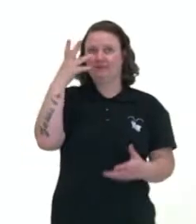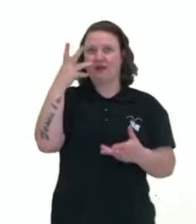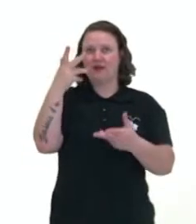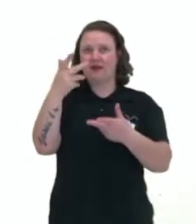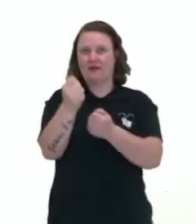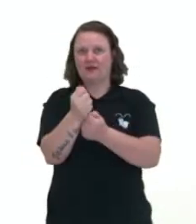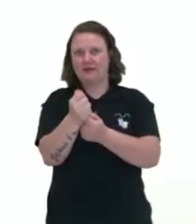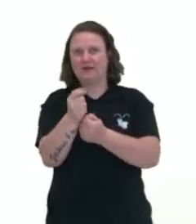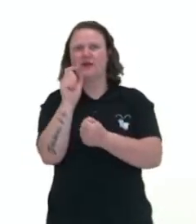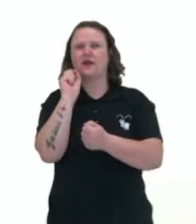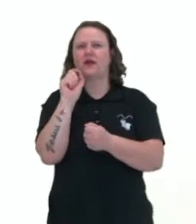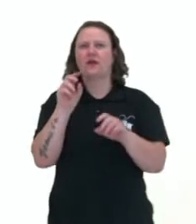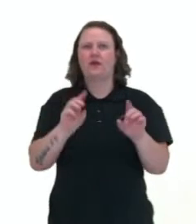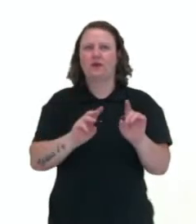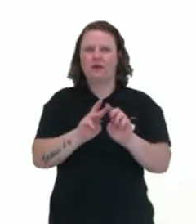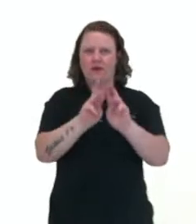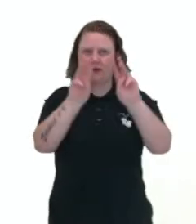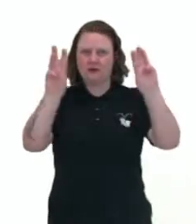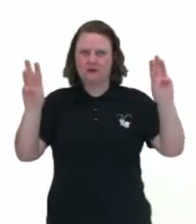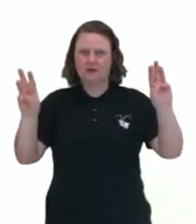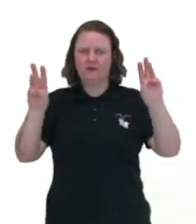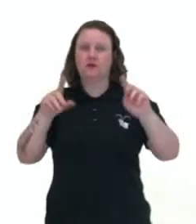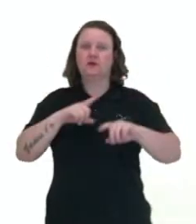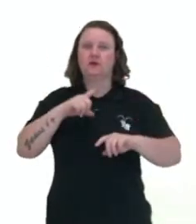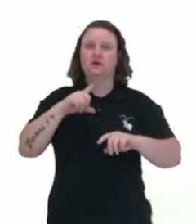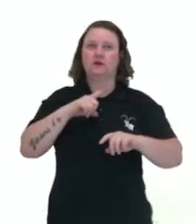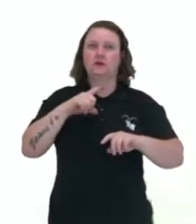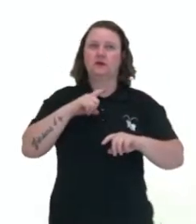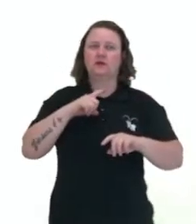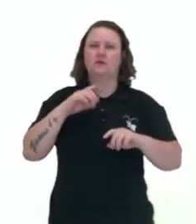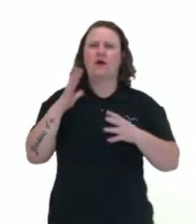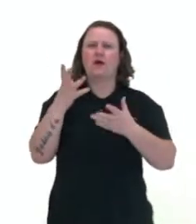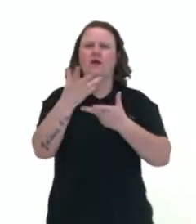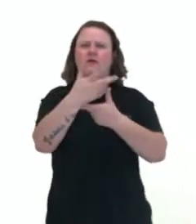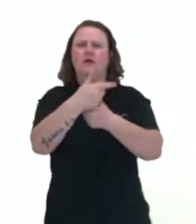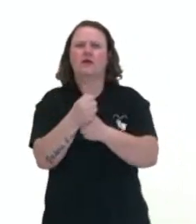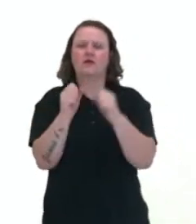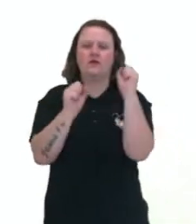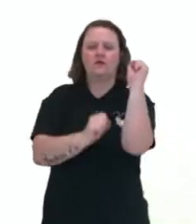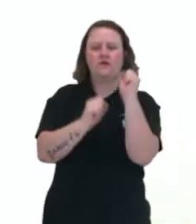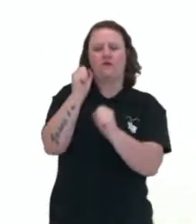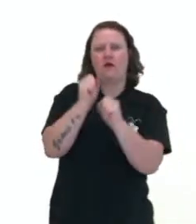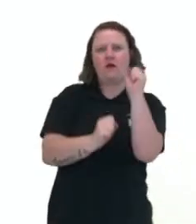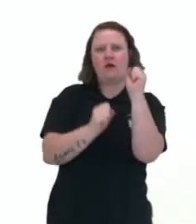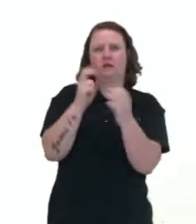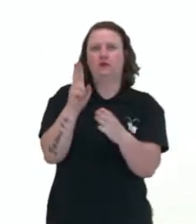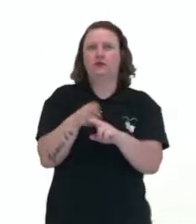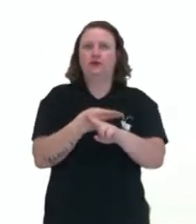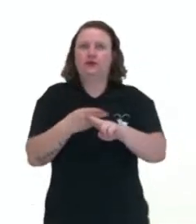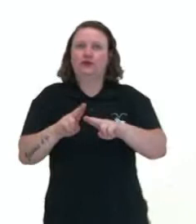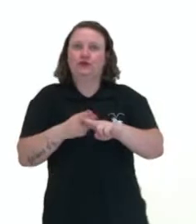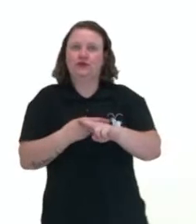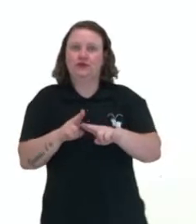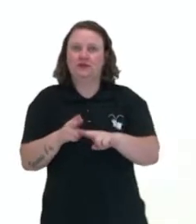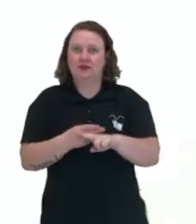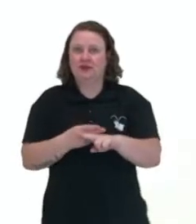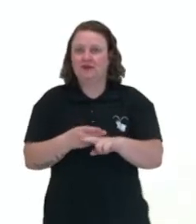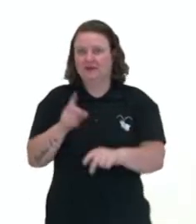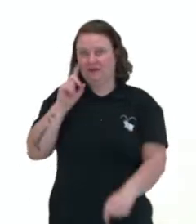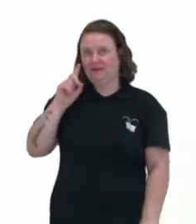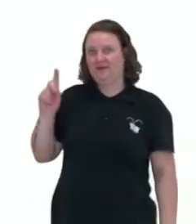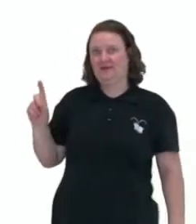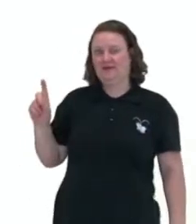referência, a resenha do filme A Fantástica Fábrica de Chocolate. A Fantástica Fábrica de Chocolate,